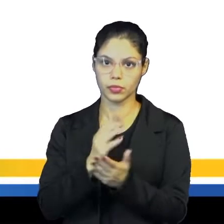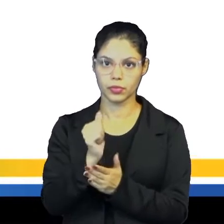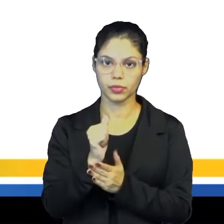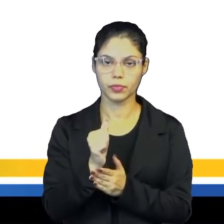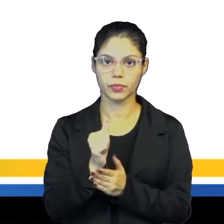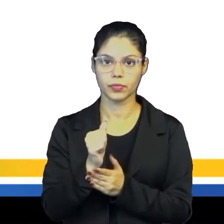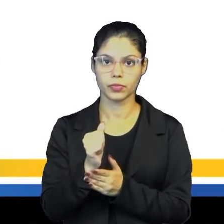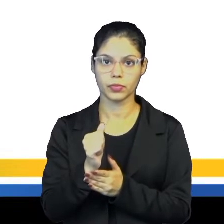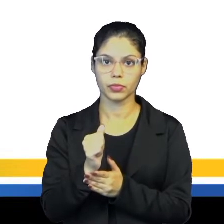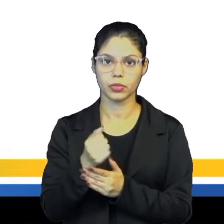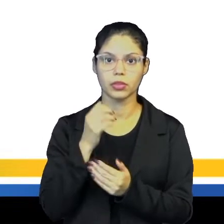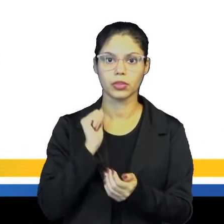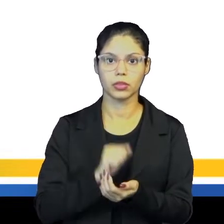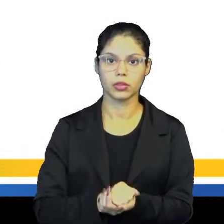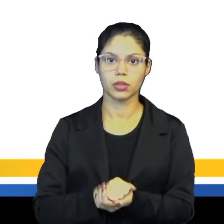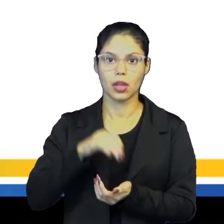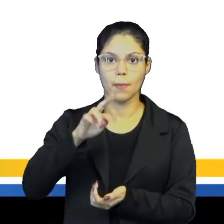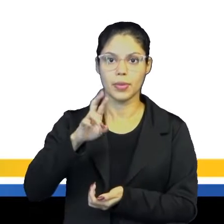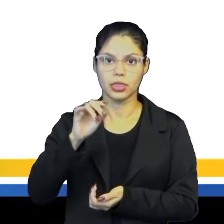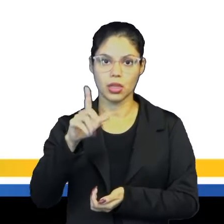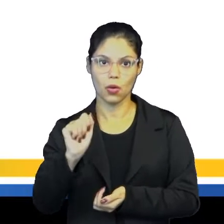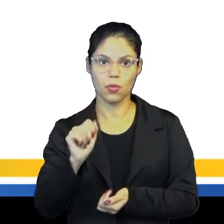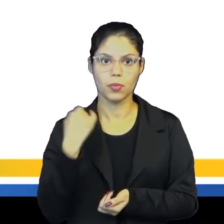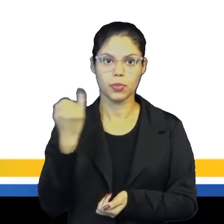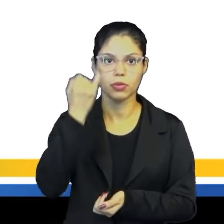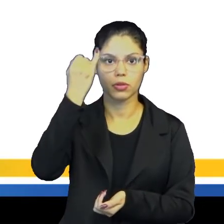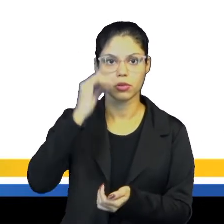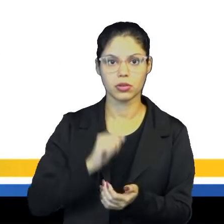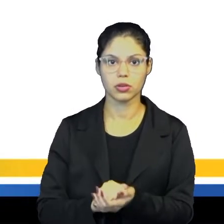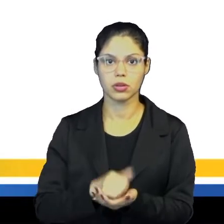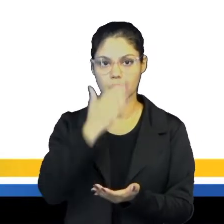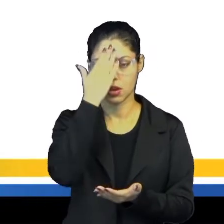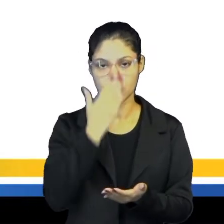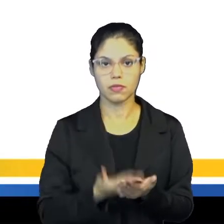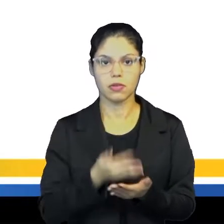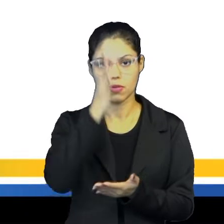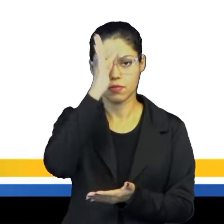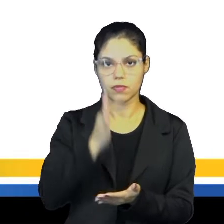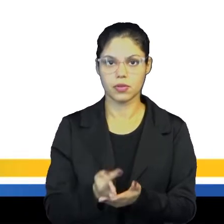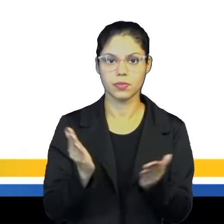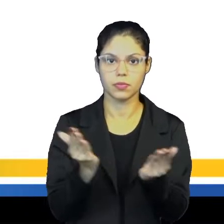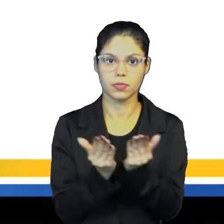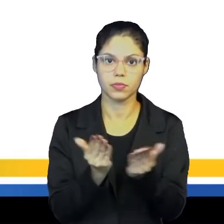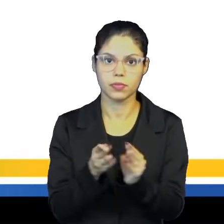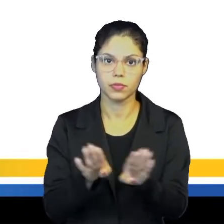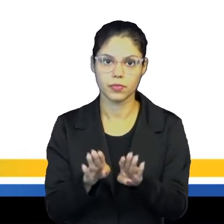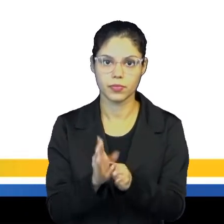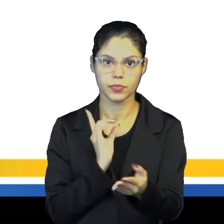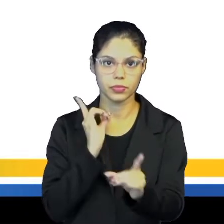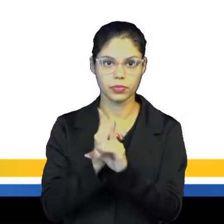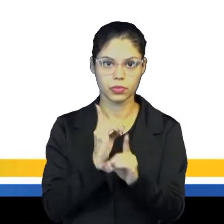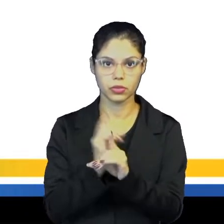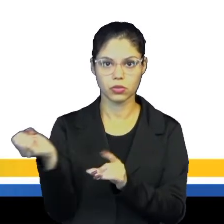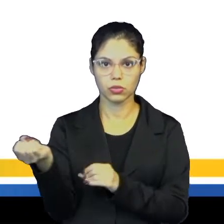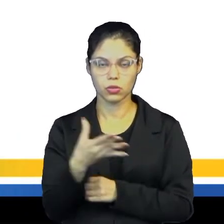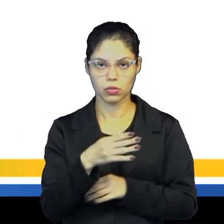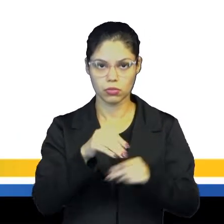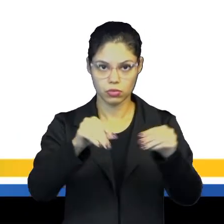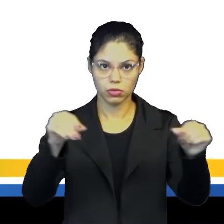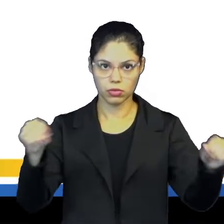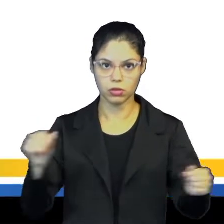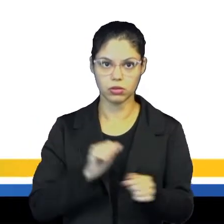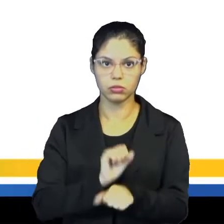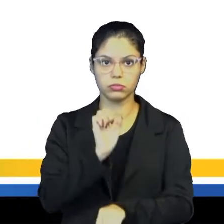por metais preciosos e o interesse da propagação da fé cristão também impulsionaram essa descoberta de novos territórios.